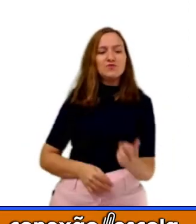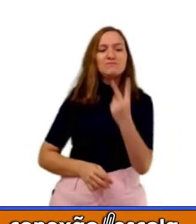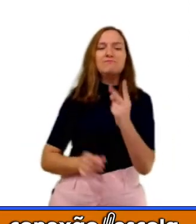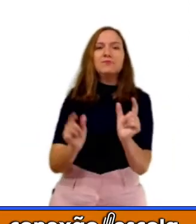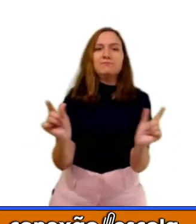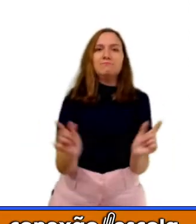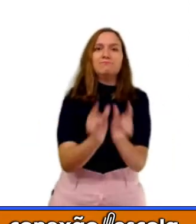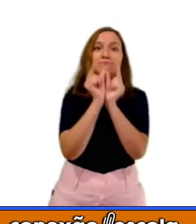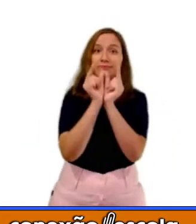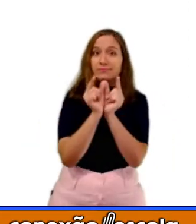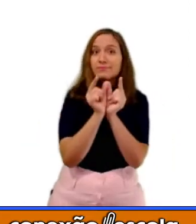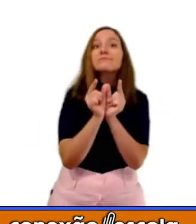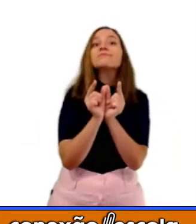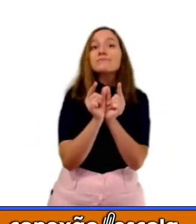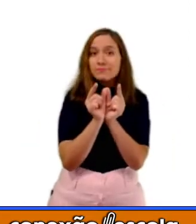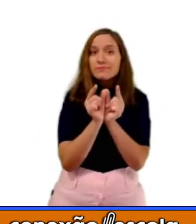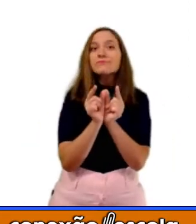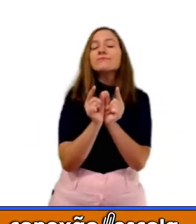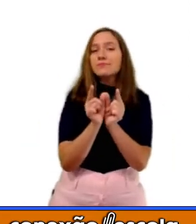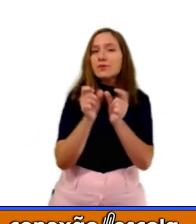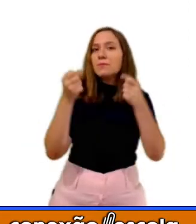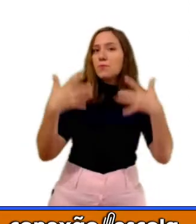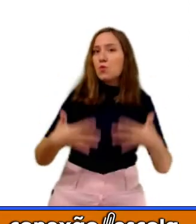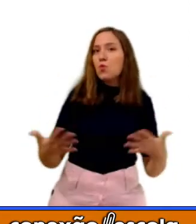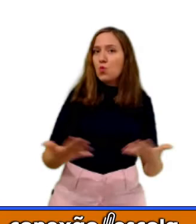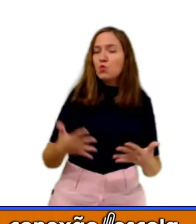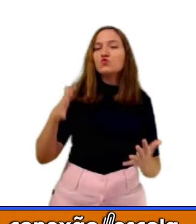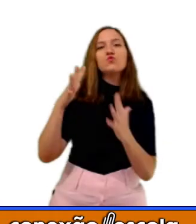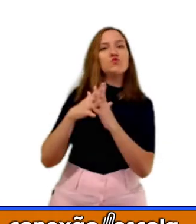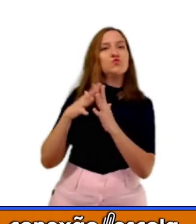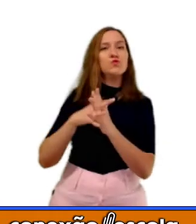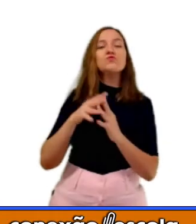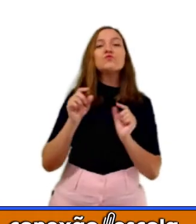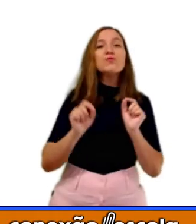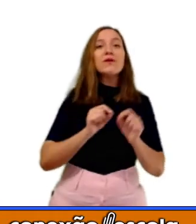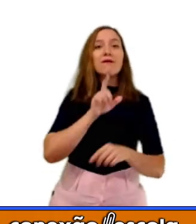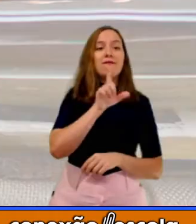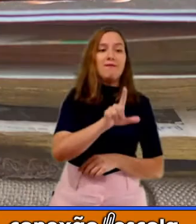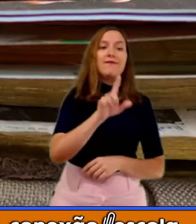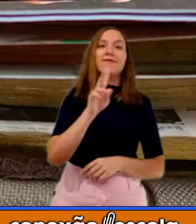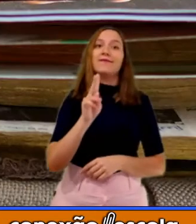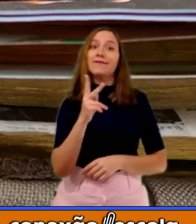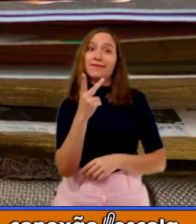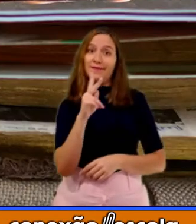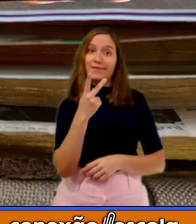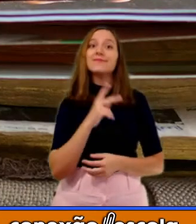Aqui nós estamos falando das consoantes, que é o L e o H.